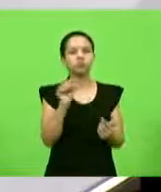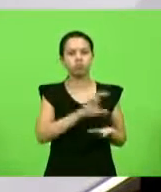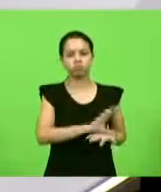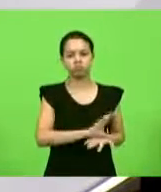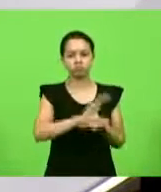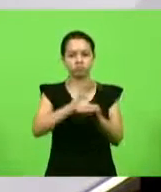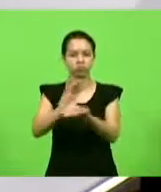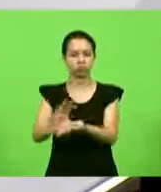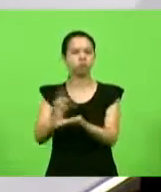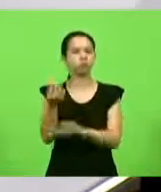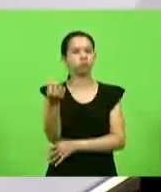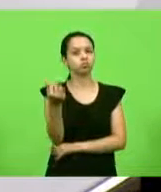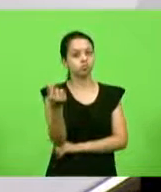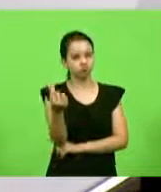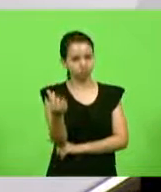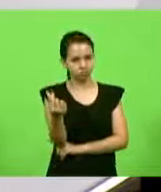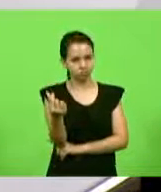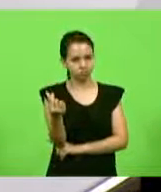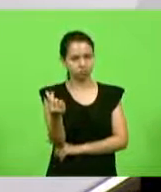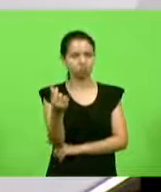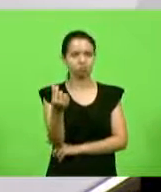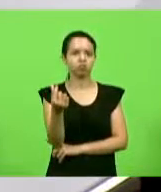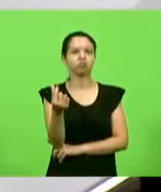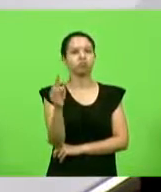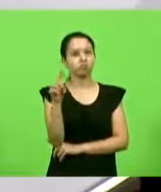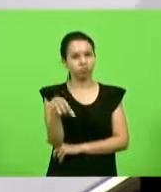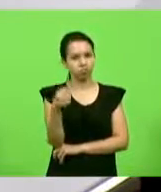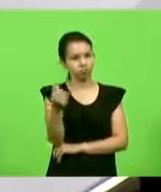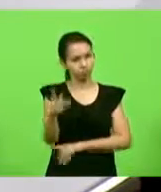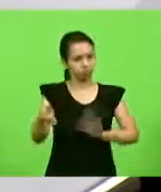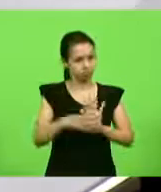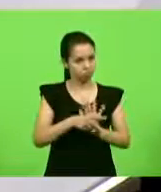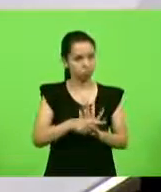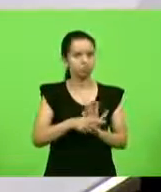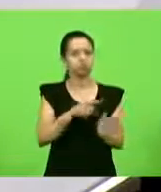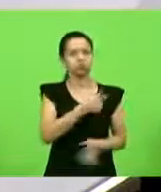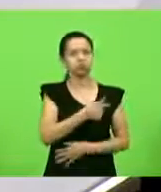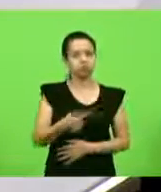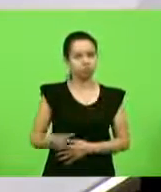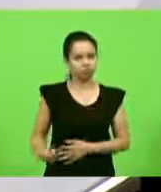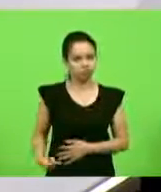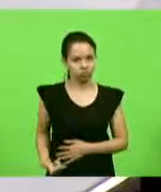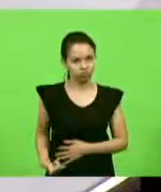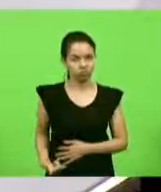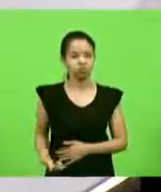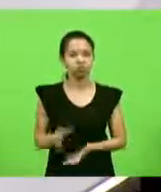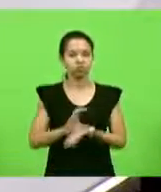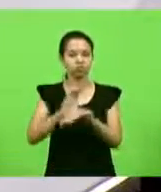recursos, ou seja, dinheiro do Estado para obras federais.